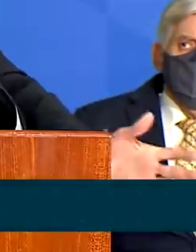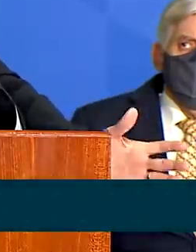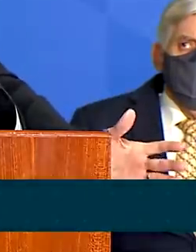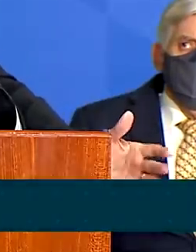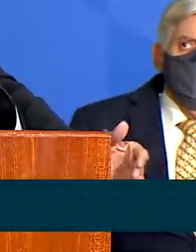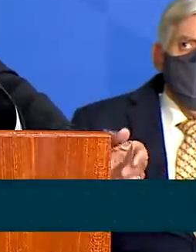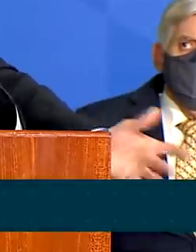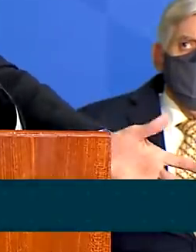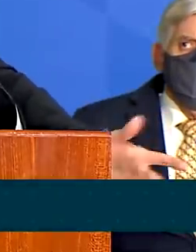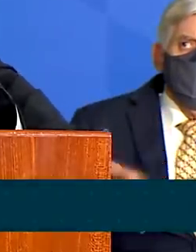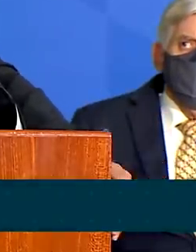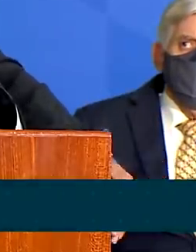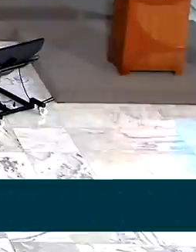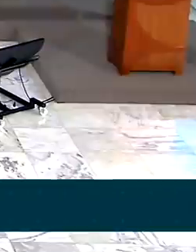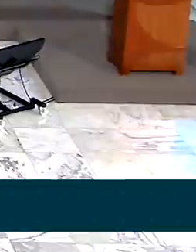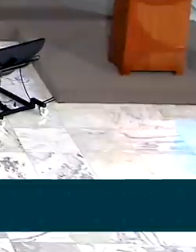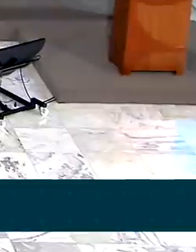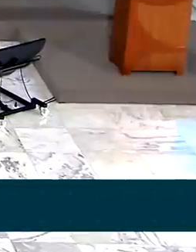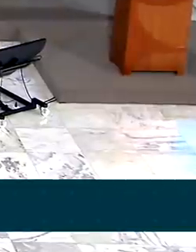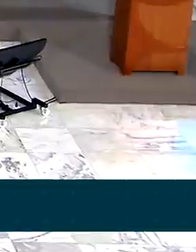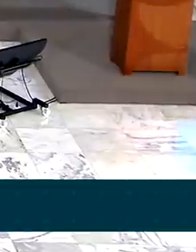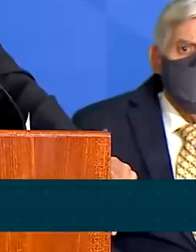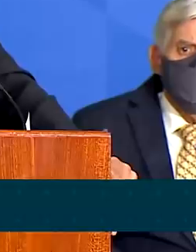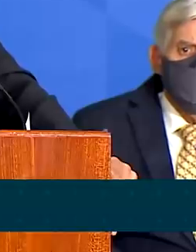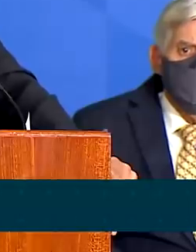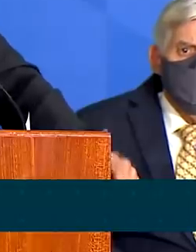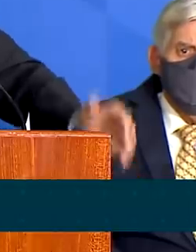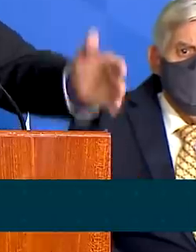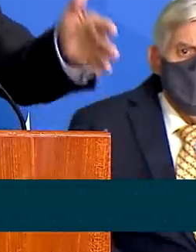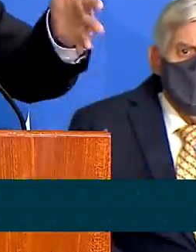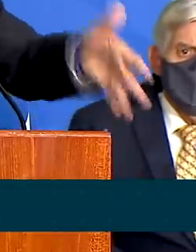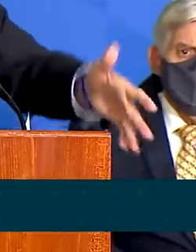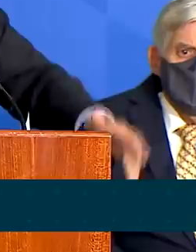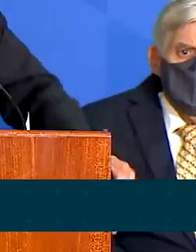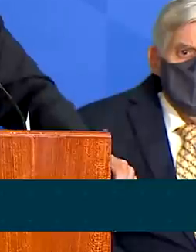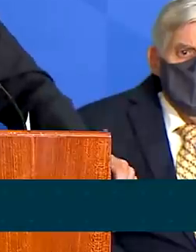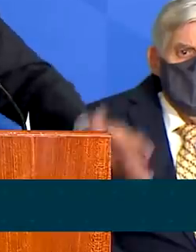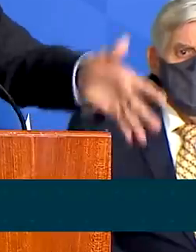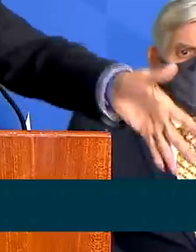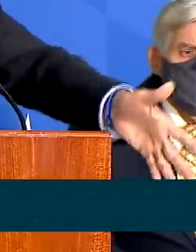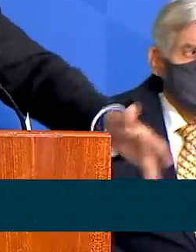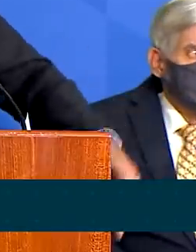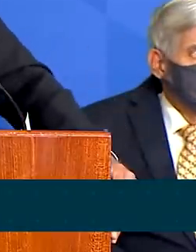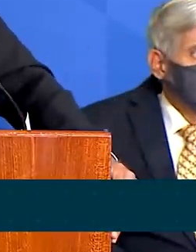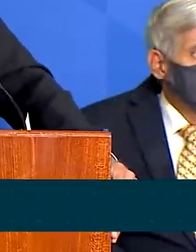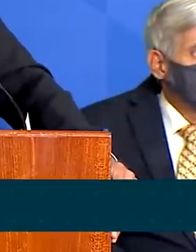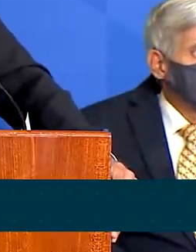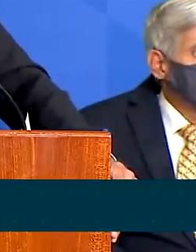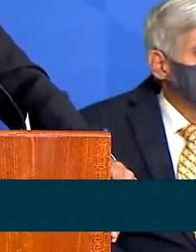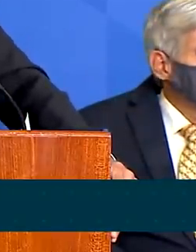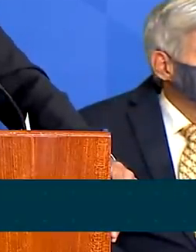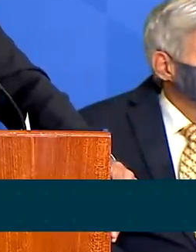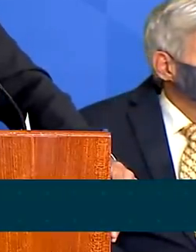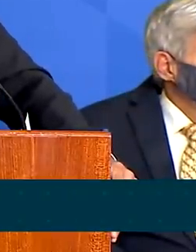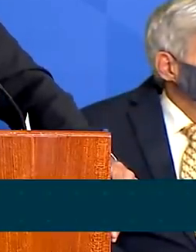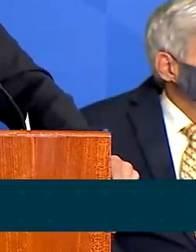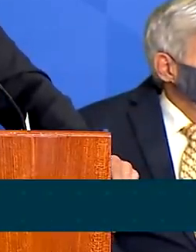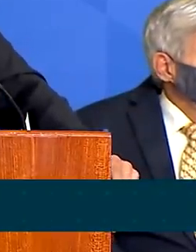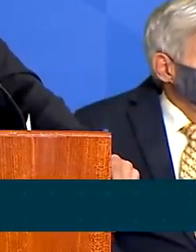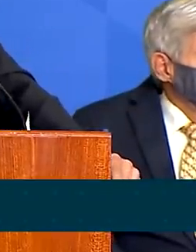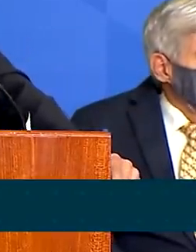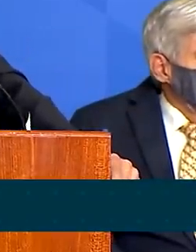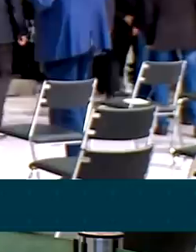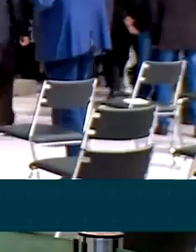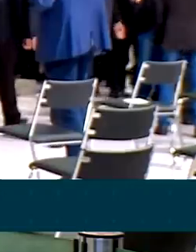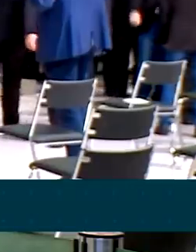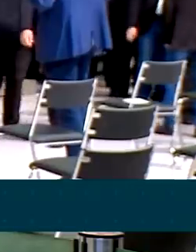e a nossa tendência é aumentar esse percentual. O homem do campo cada vez mais se insere e é responsável pelo futuro econômico do